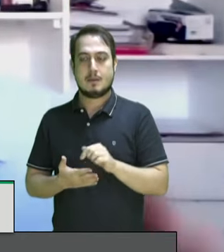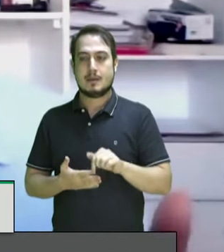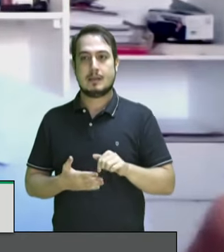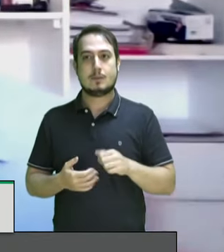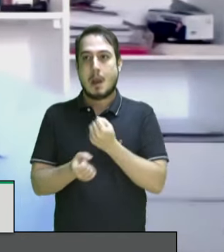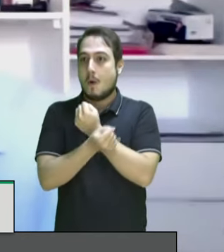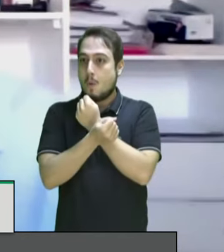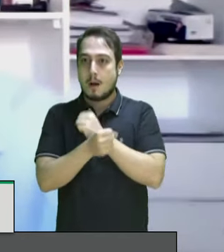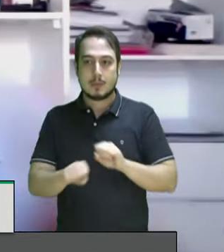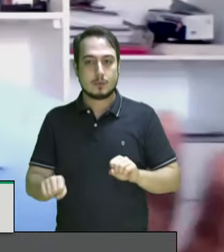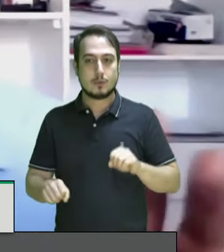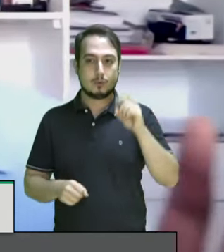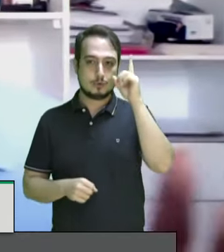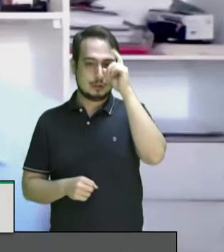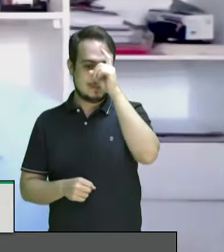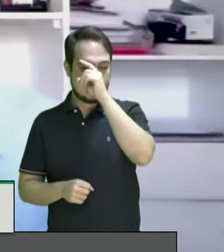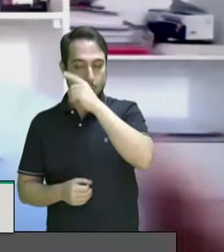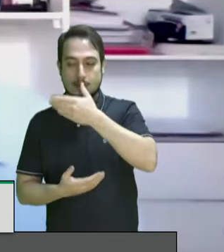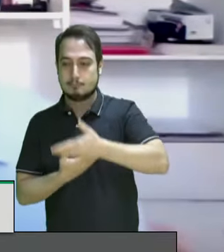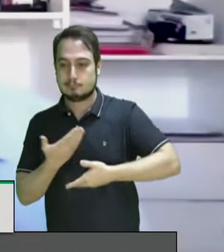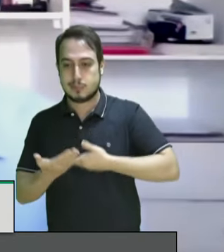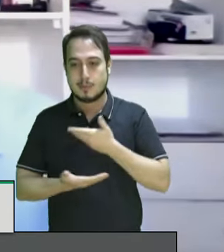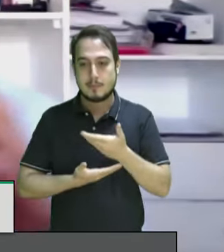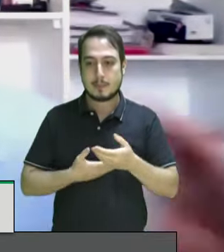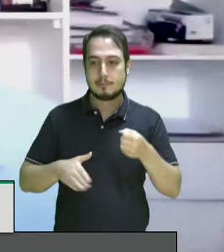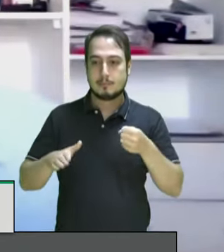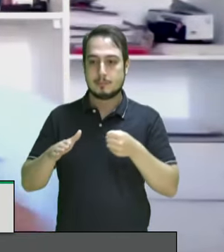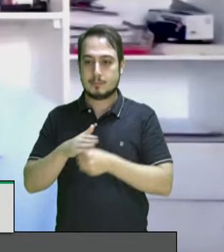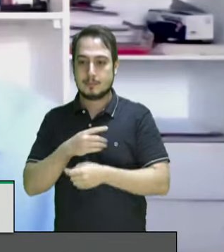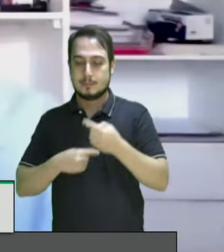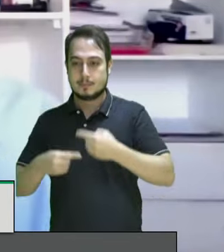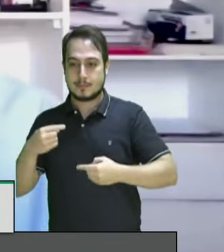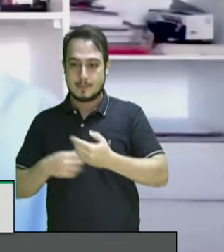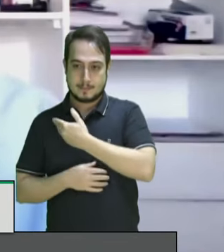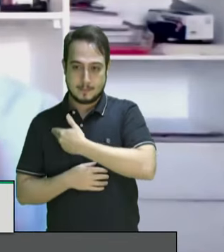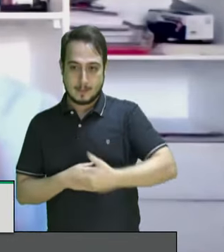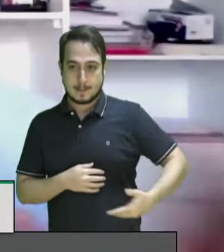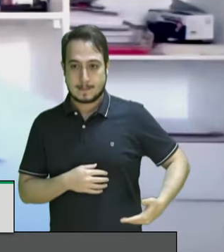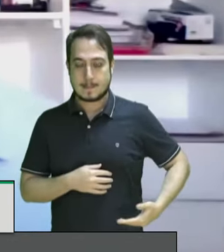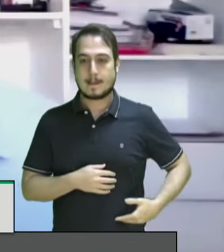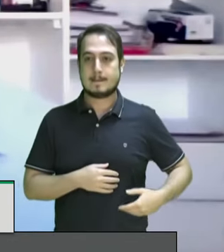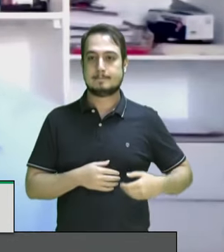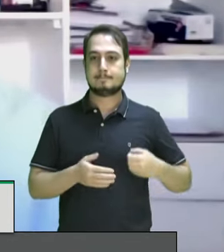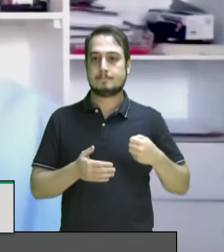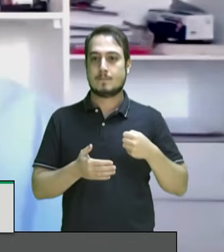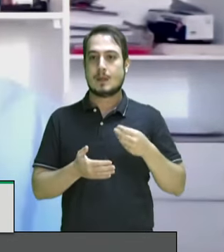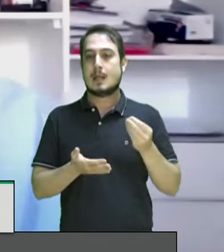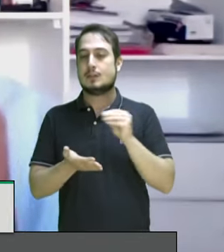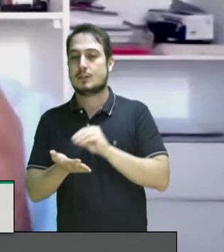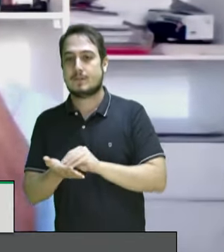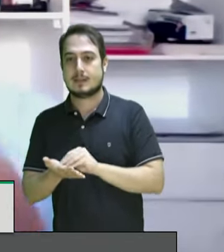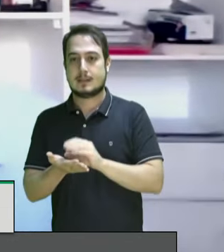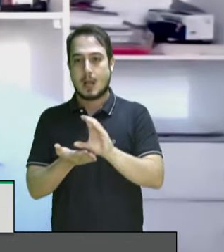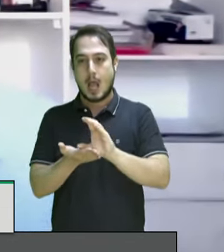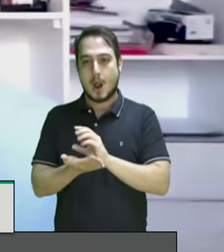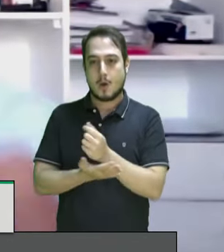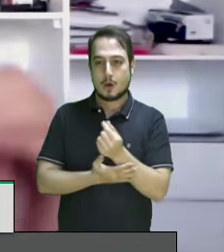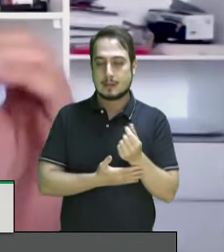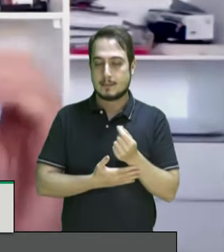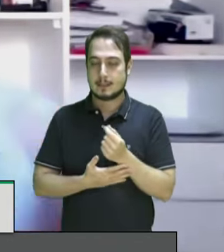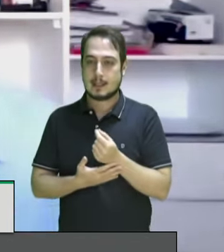dificulta qualquer tipo de implantação de políticas, de definição orçamentária, de ações